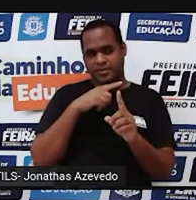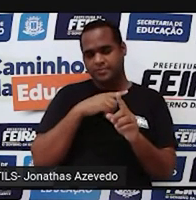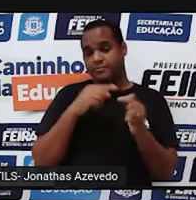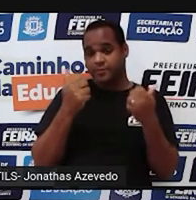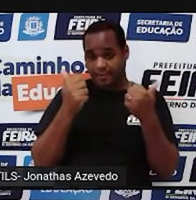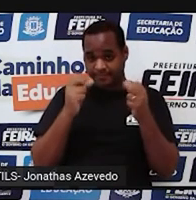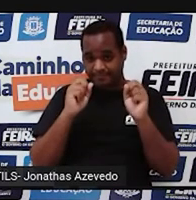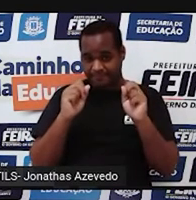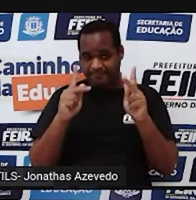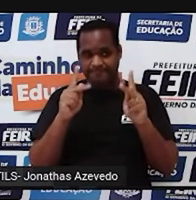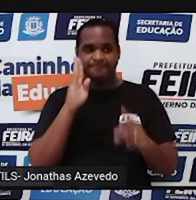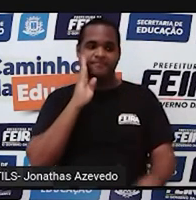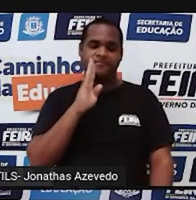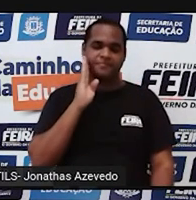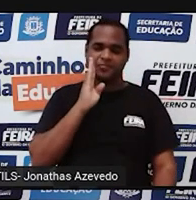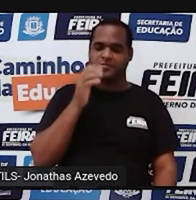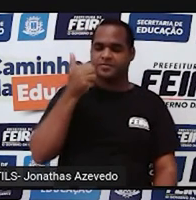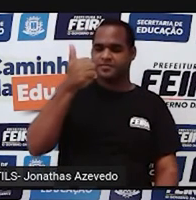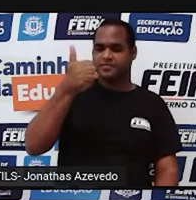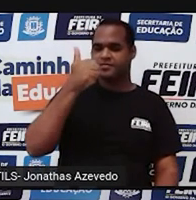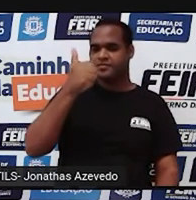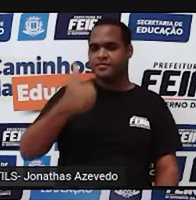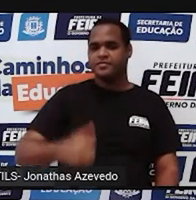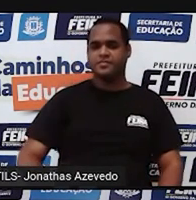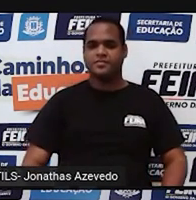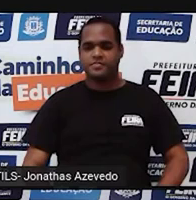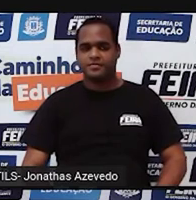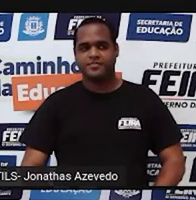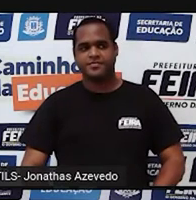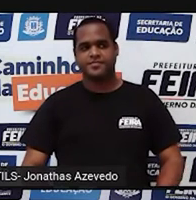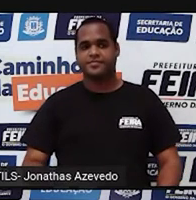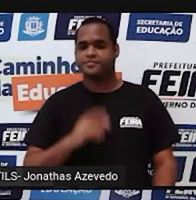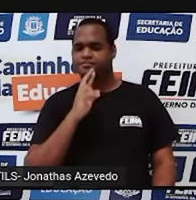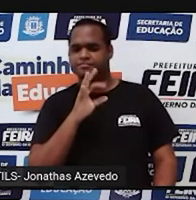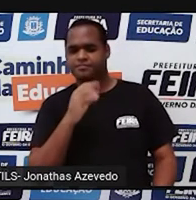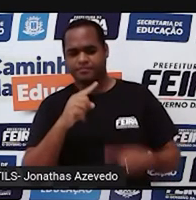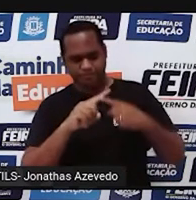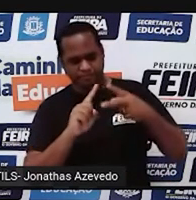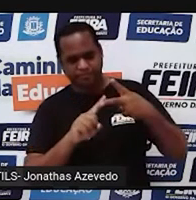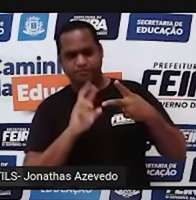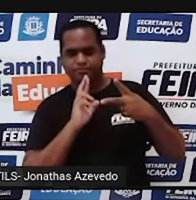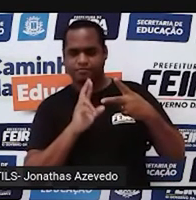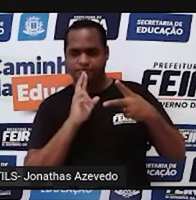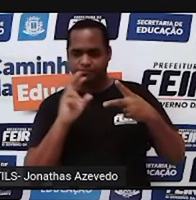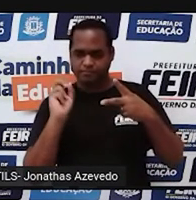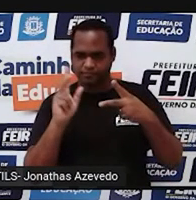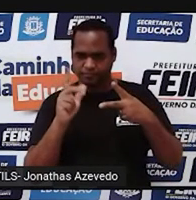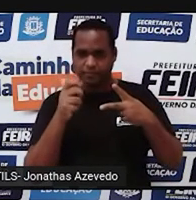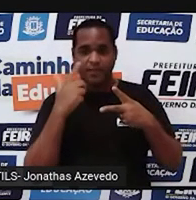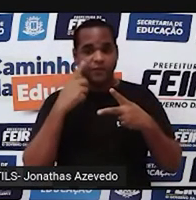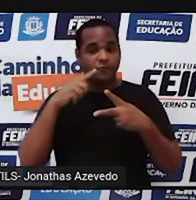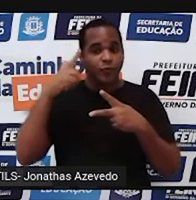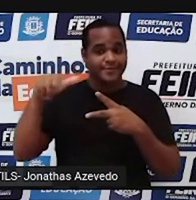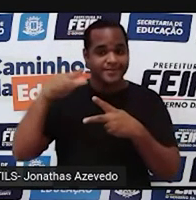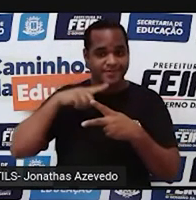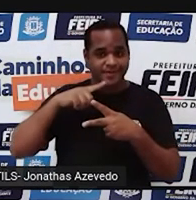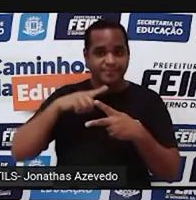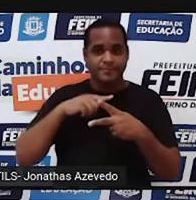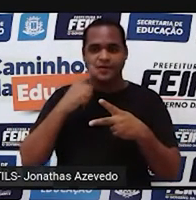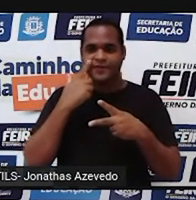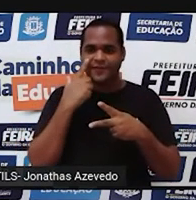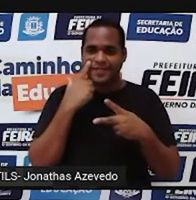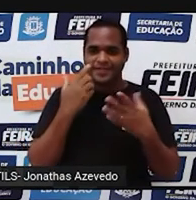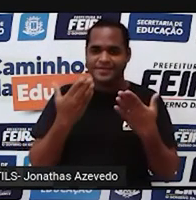Beleza? Bacana, hein? Essa aqui teve duas respostas, não tem problema. Bora pra próxima? Olha só.